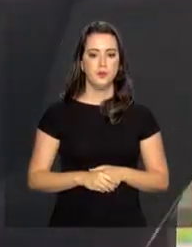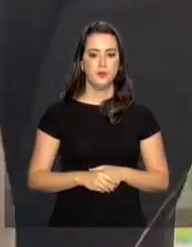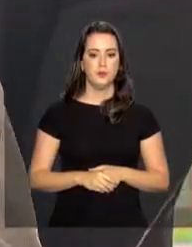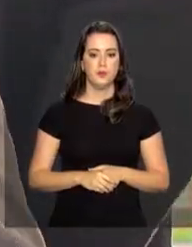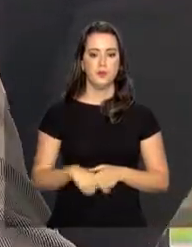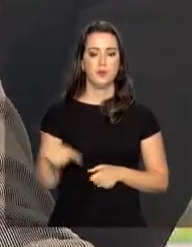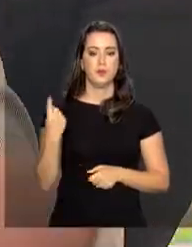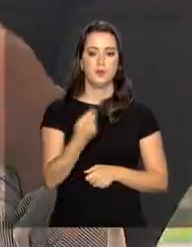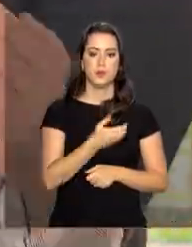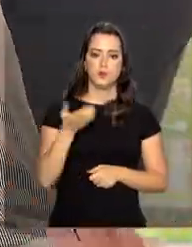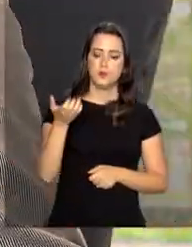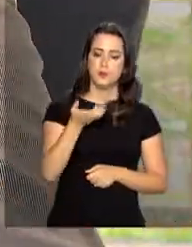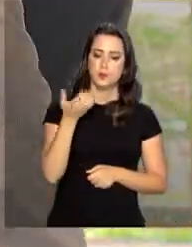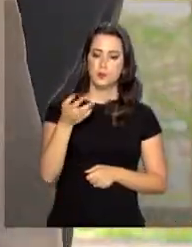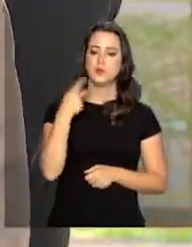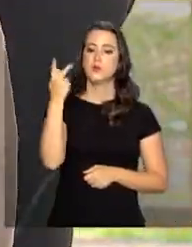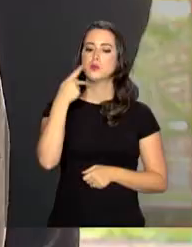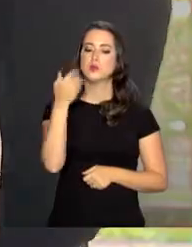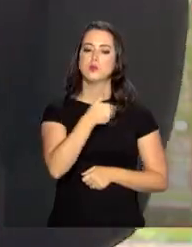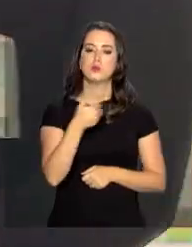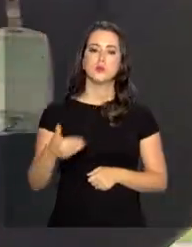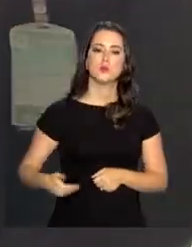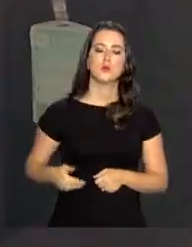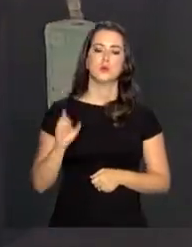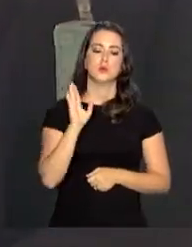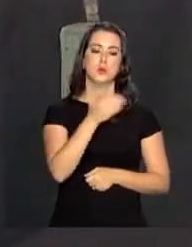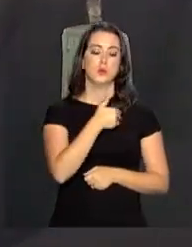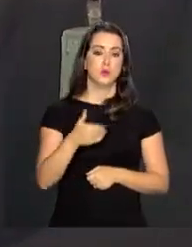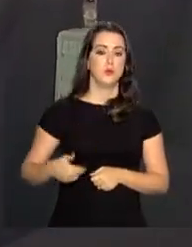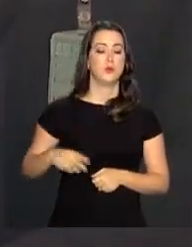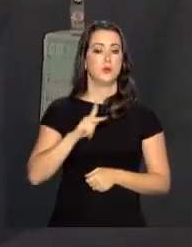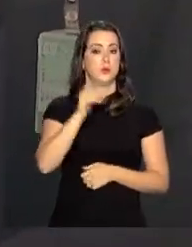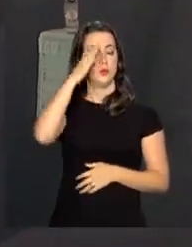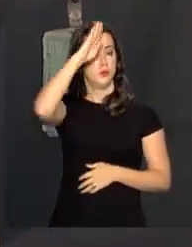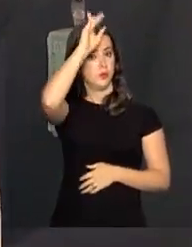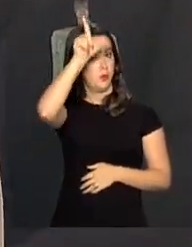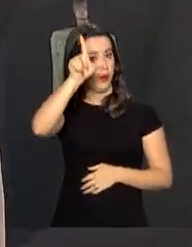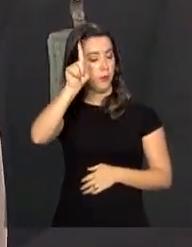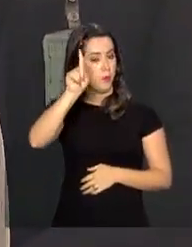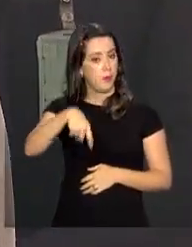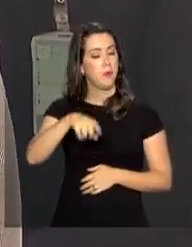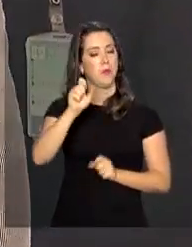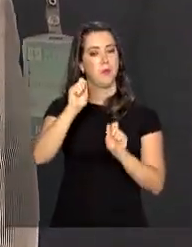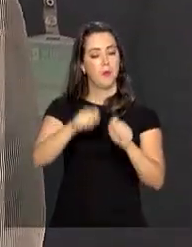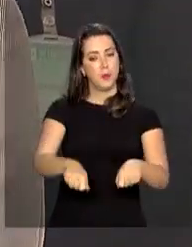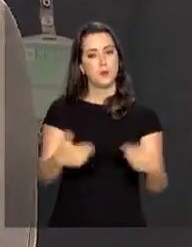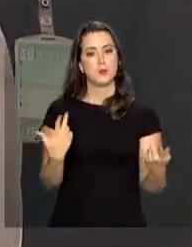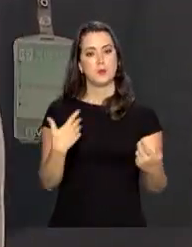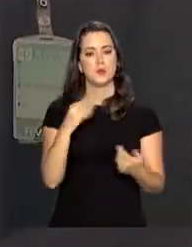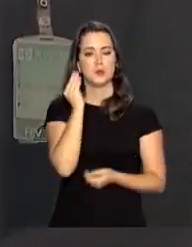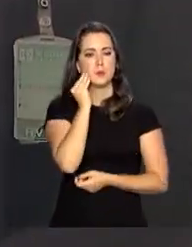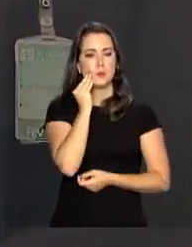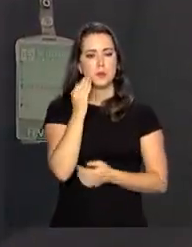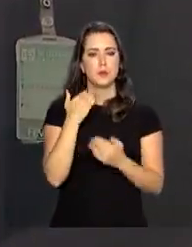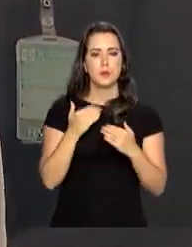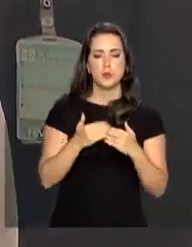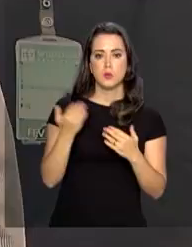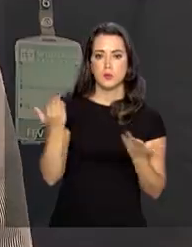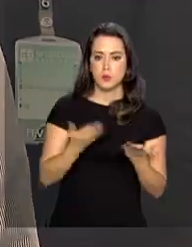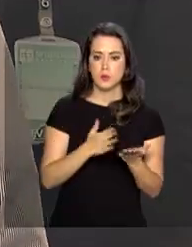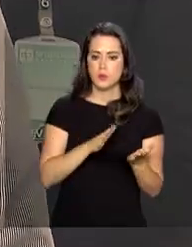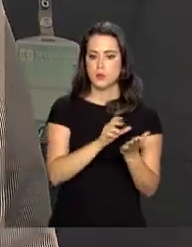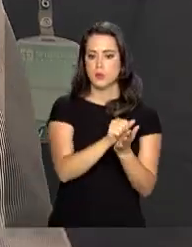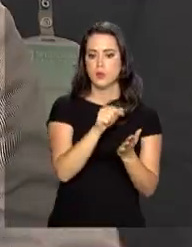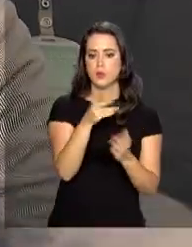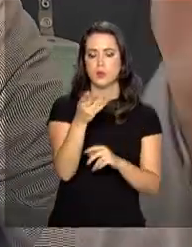Nós queremos que, com política de governo, o governo de Jair Bolsonaro possa tentar, a partir desse mandato,